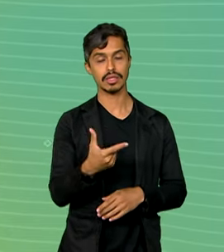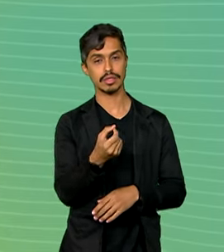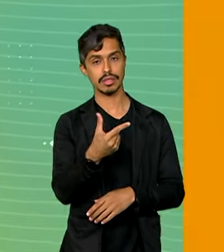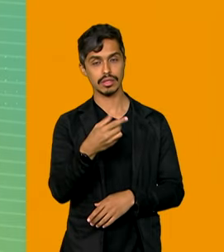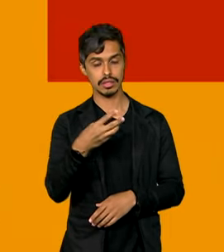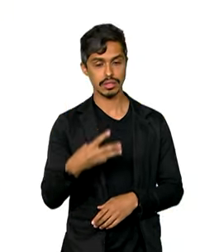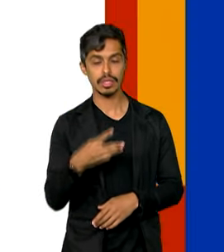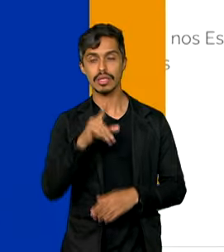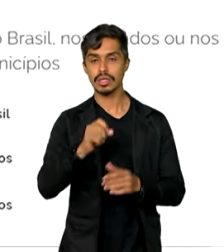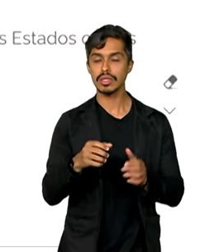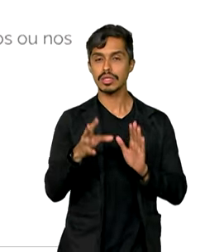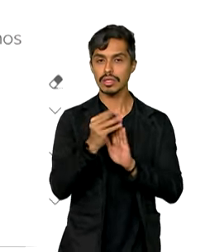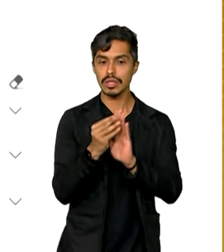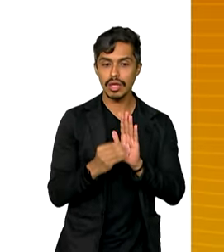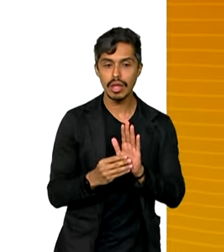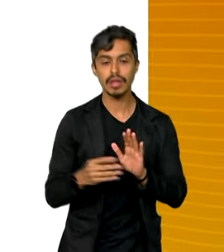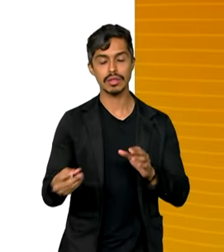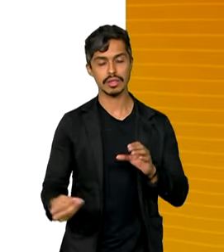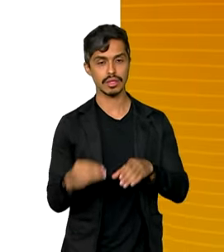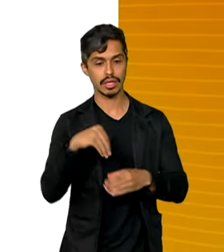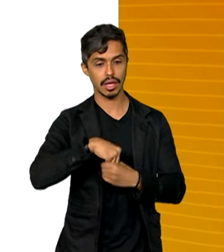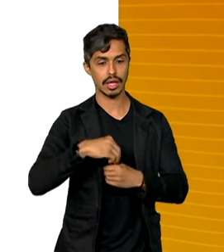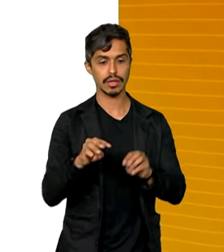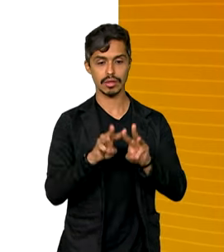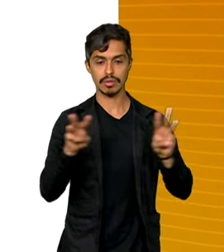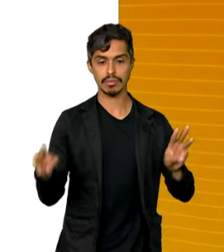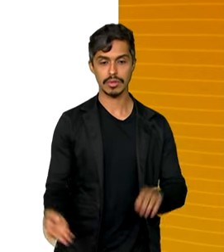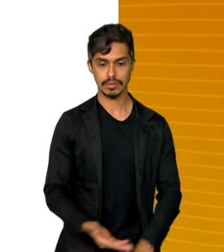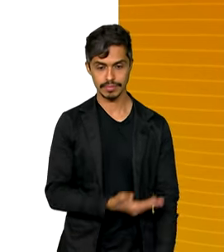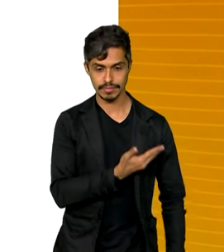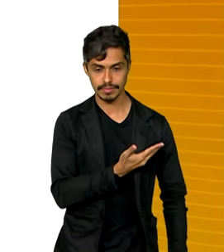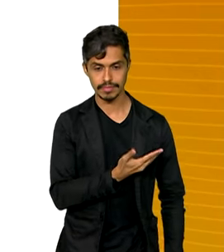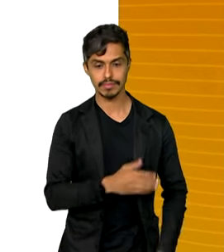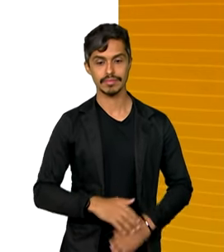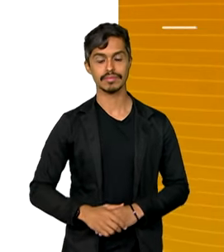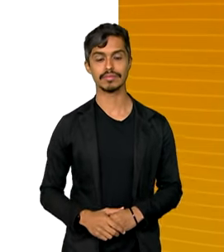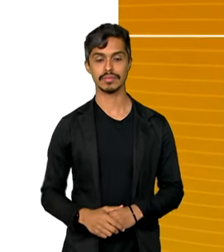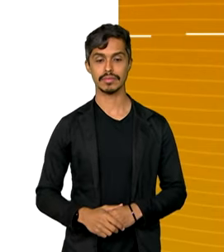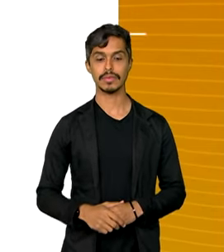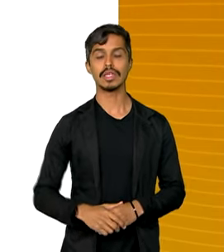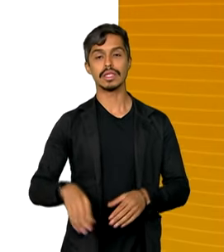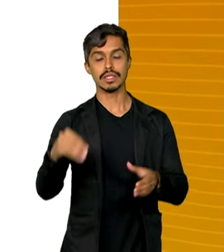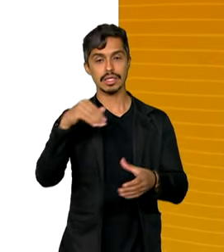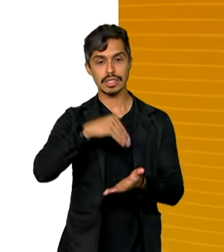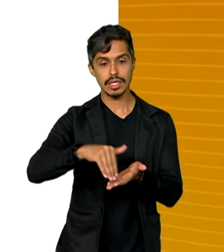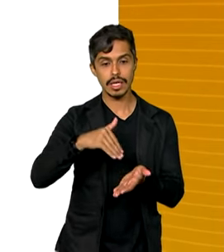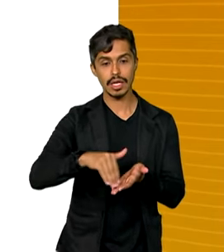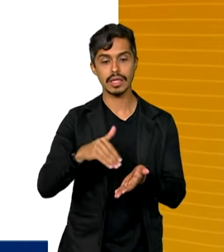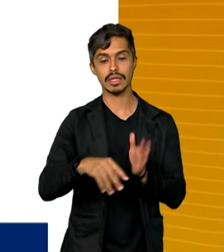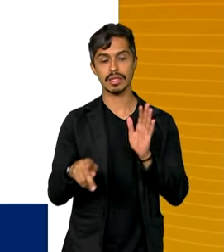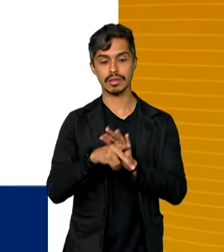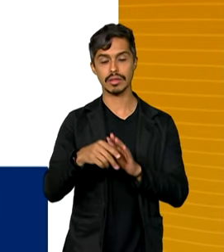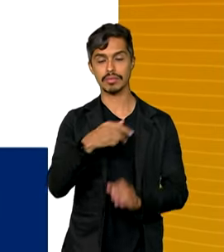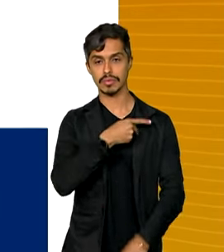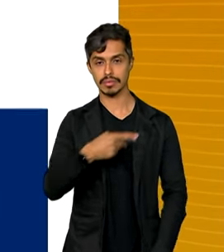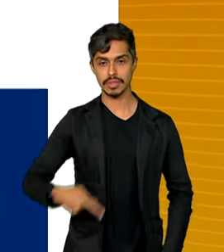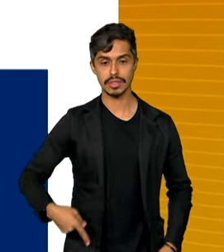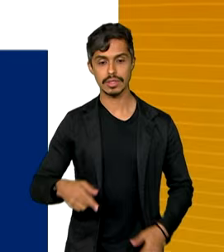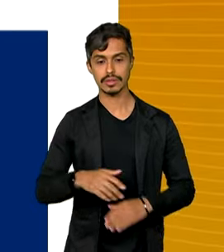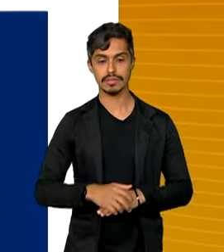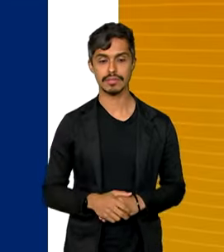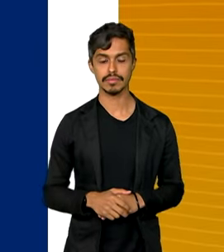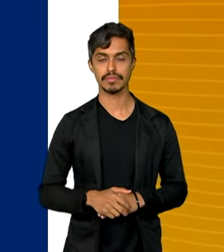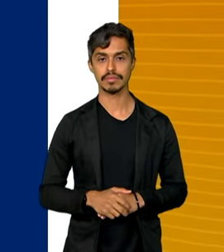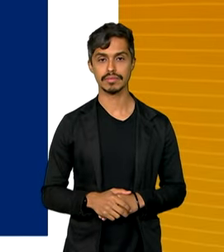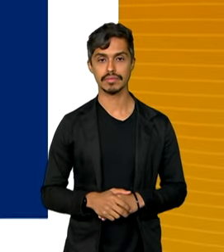estão disponíveis no Comunica.br, portal de transparência ativa da Secretaria de Comunicação Social da Presidência, que